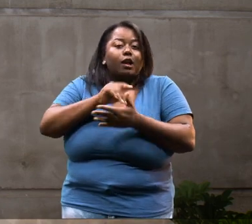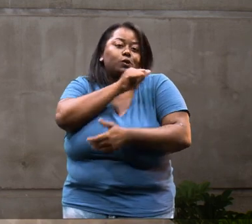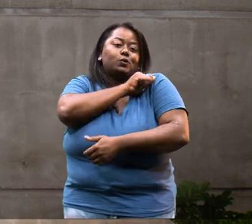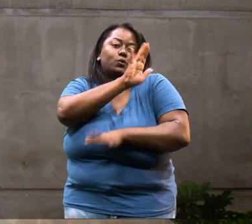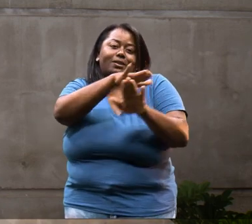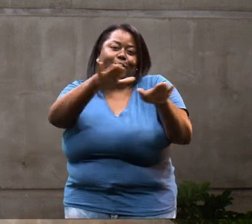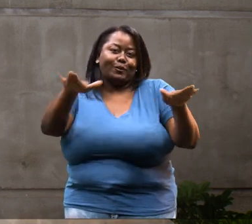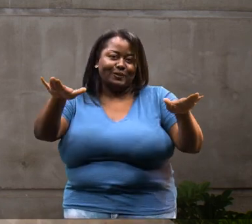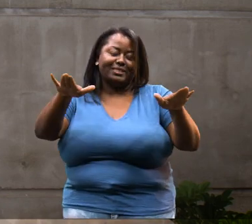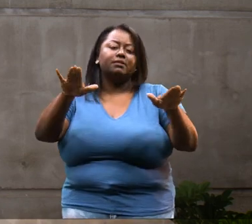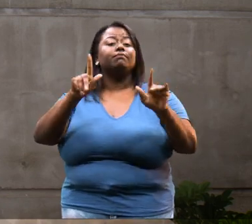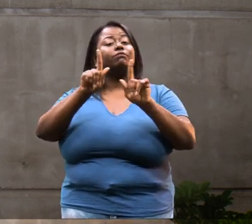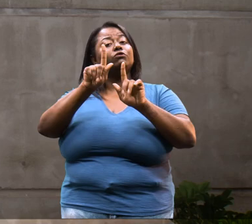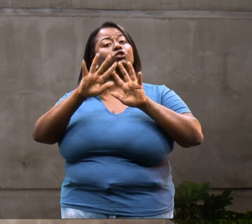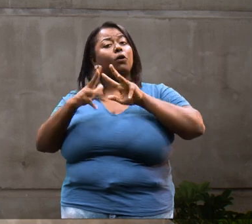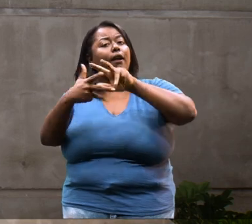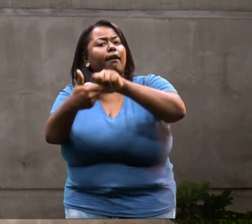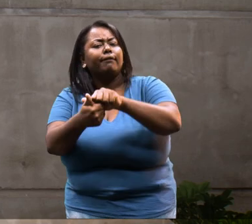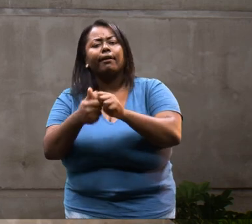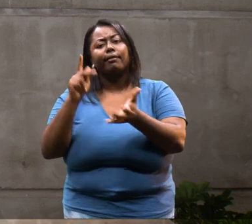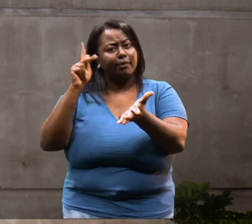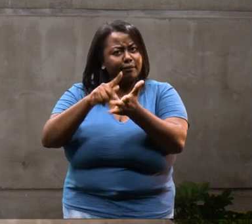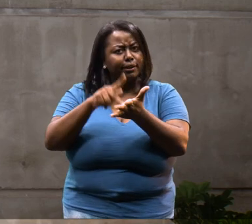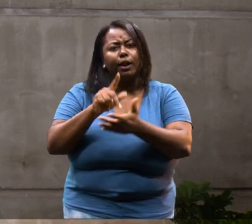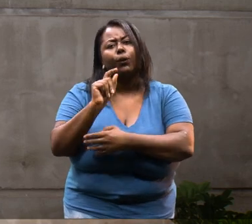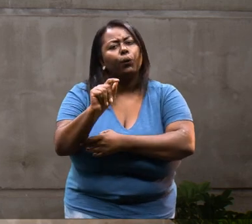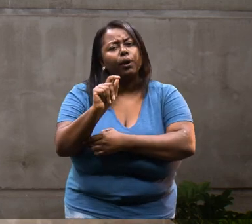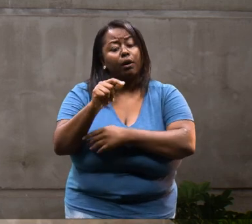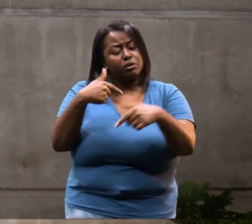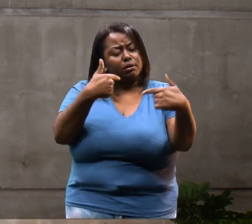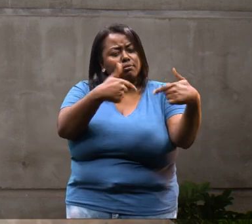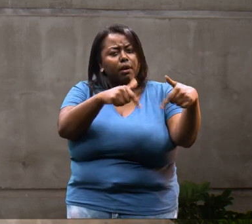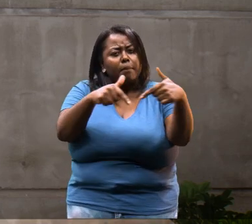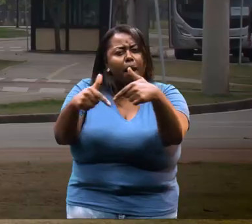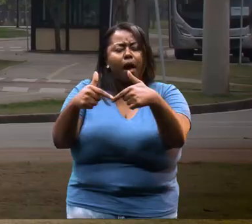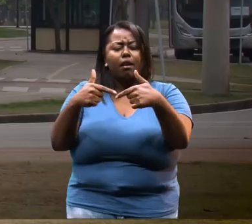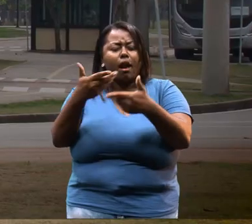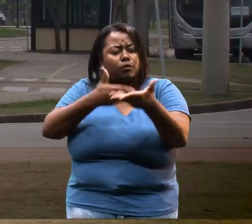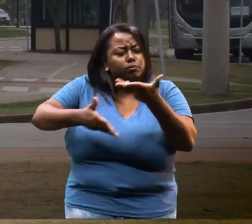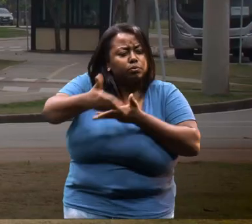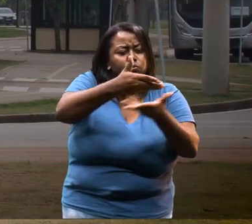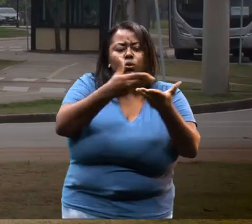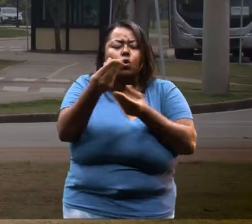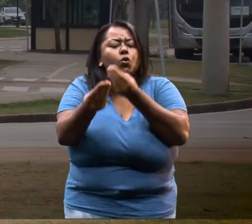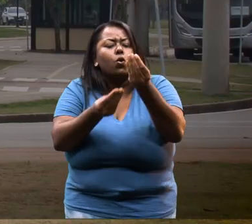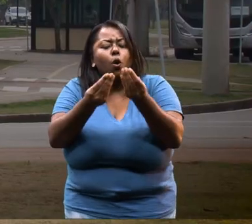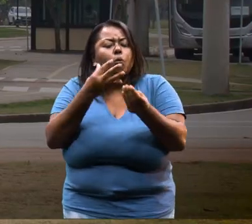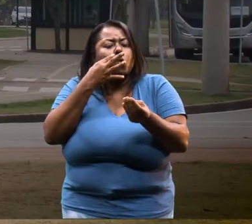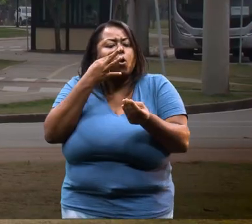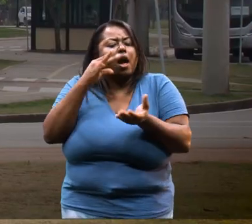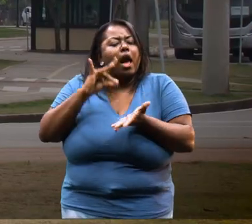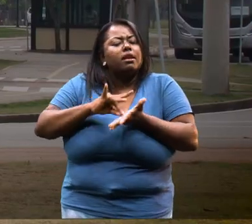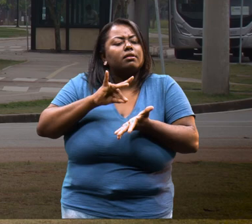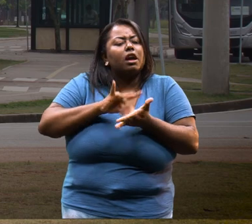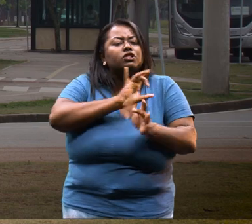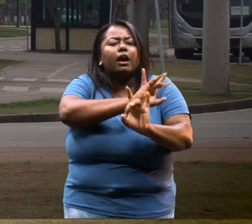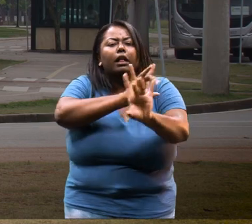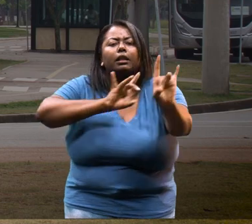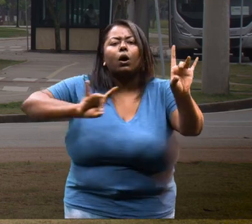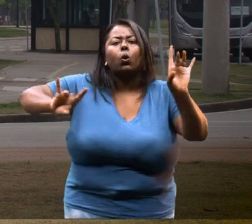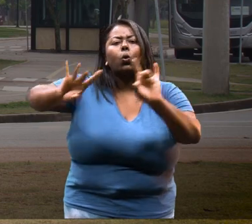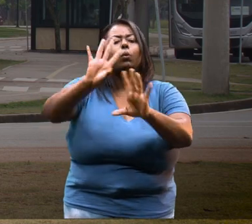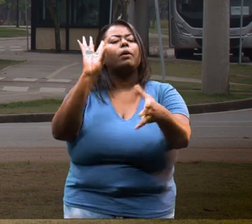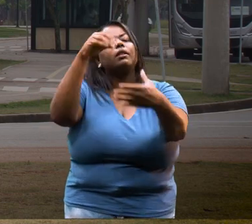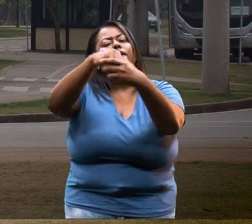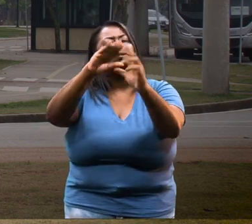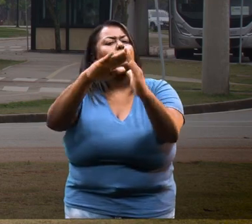realidade dos estudantes, né. Porque a geografia nada é, se você trabalhar a realidade de cada um, e que ele